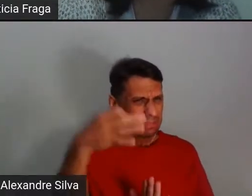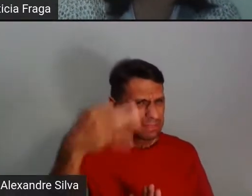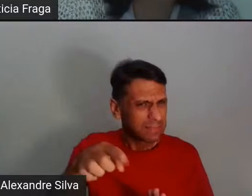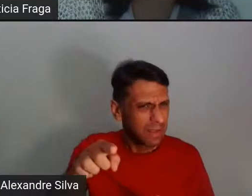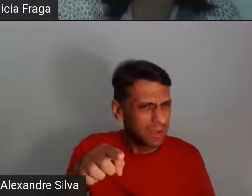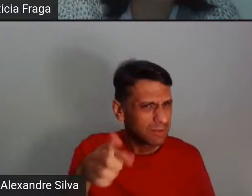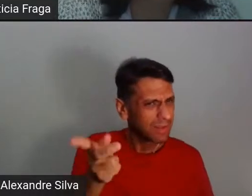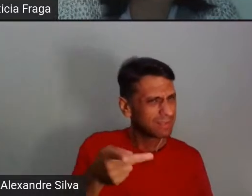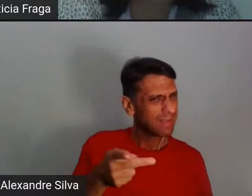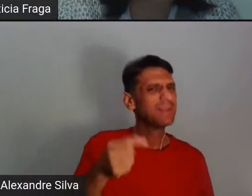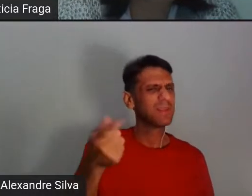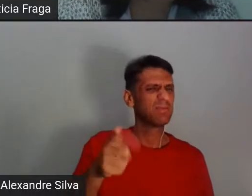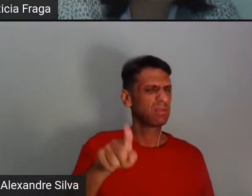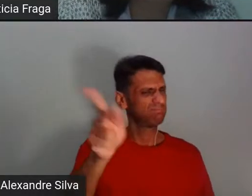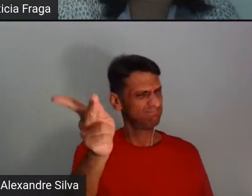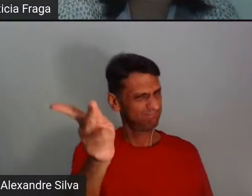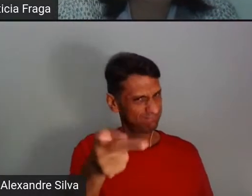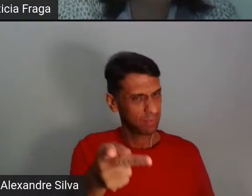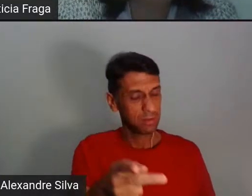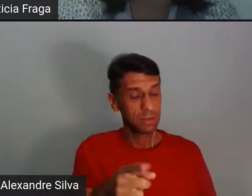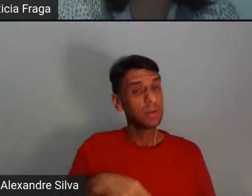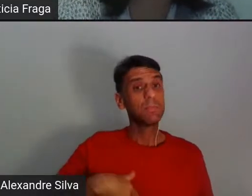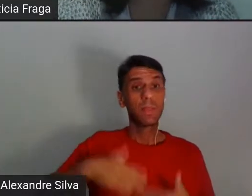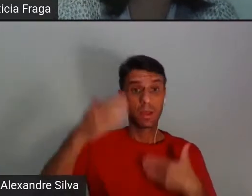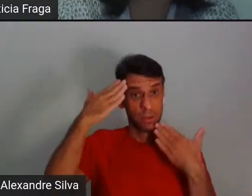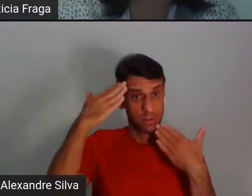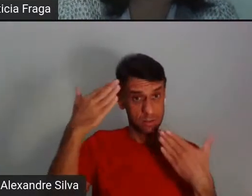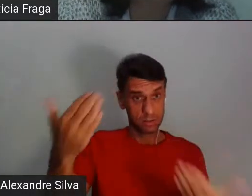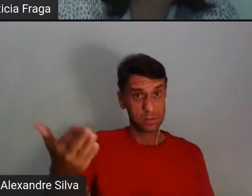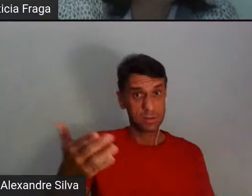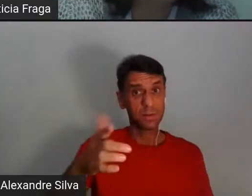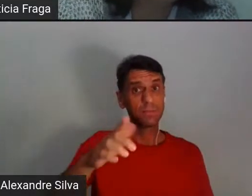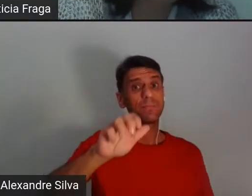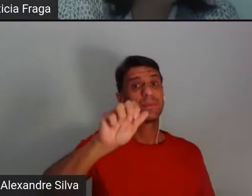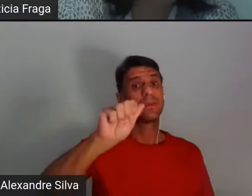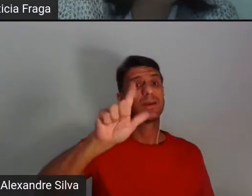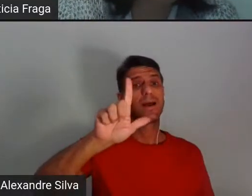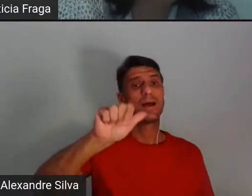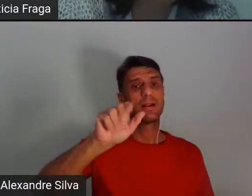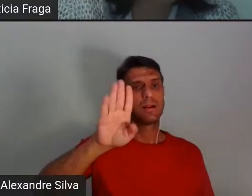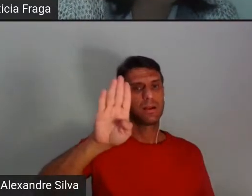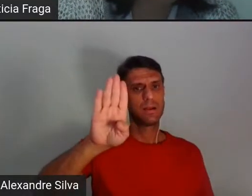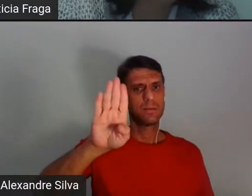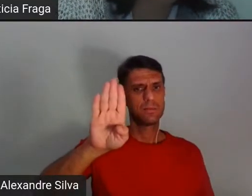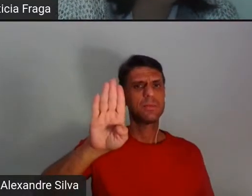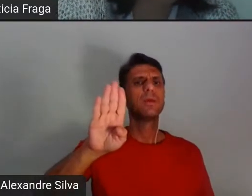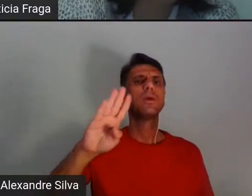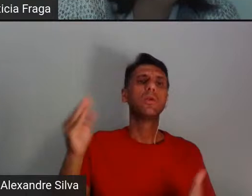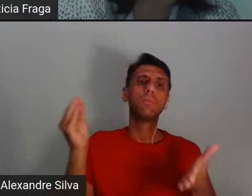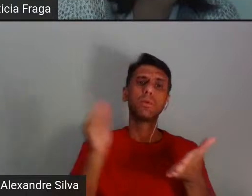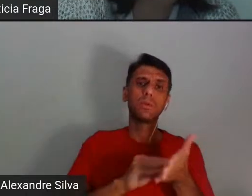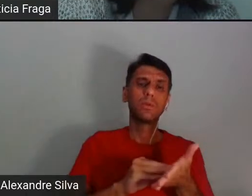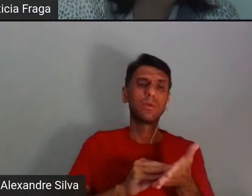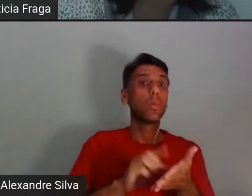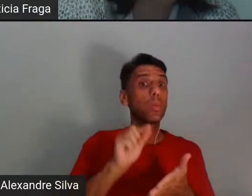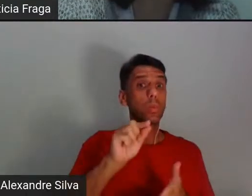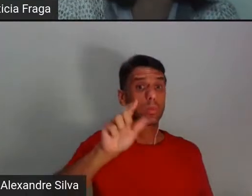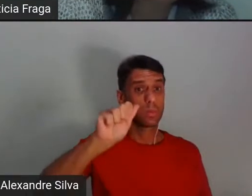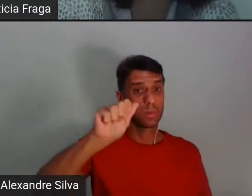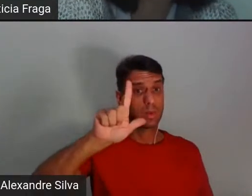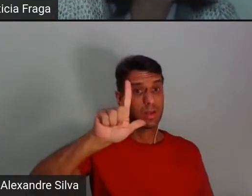também, bom, novamente, agradecer a Lab. Eu quero dizer que a Lab, para mim, eu até coloquei aqui, ela está fazendo um